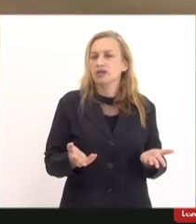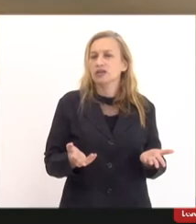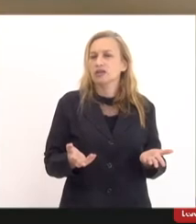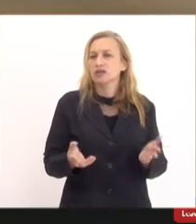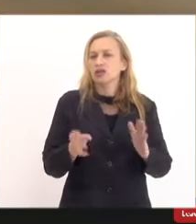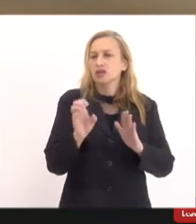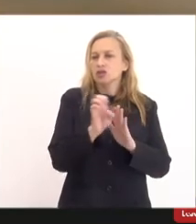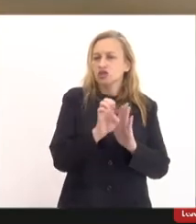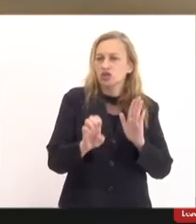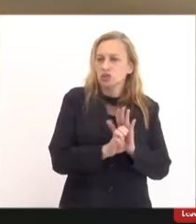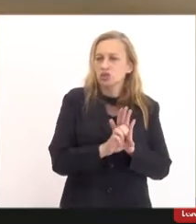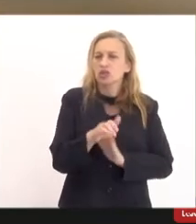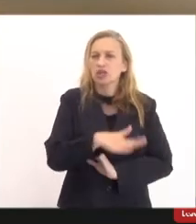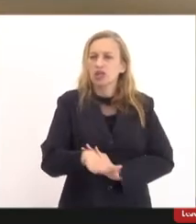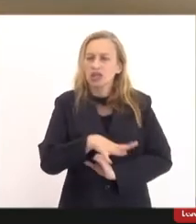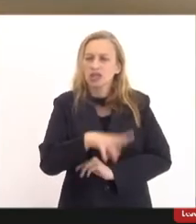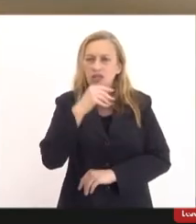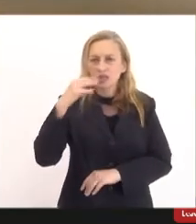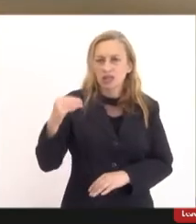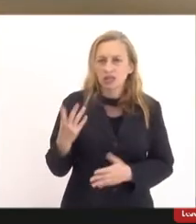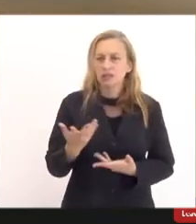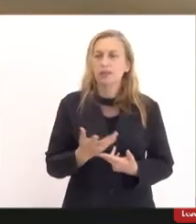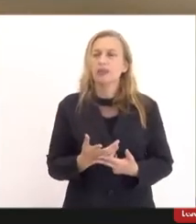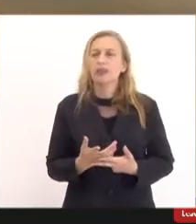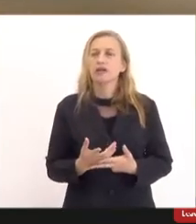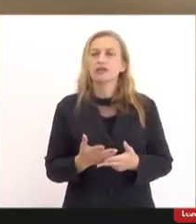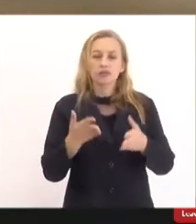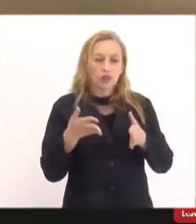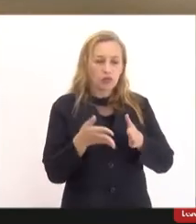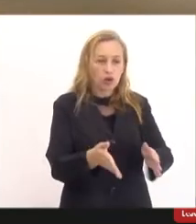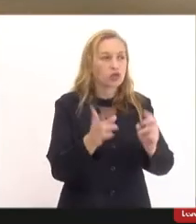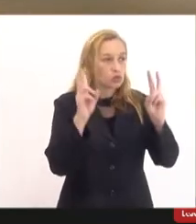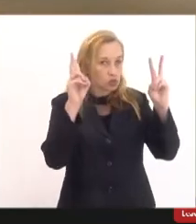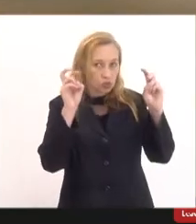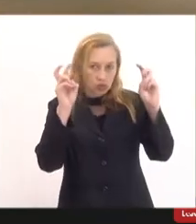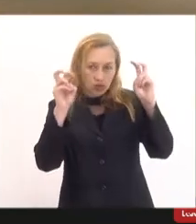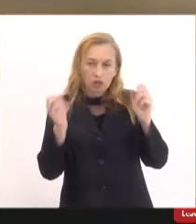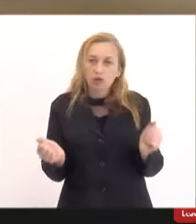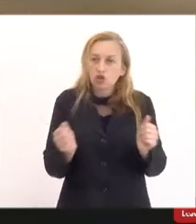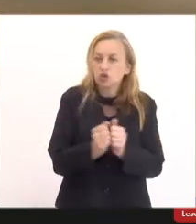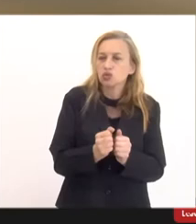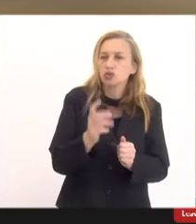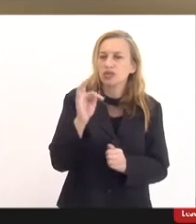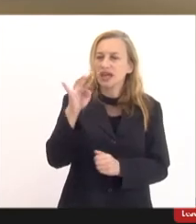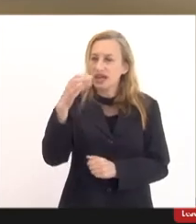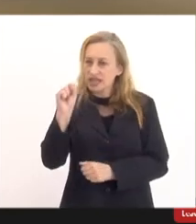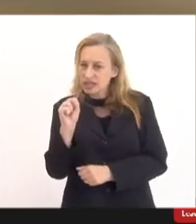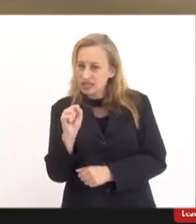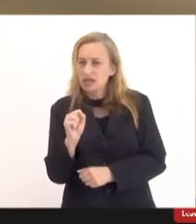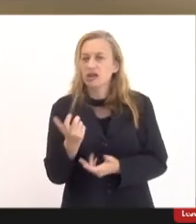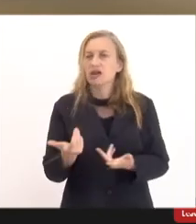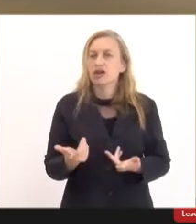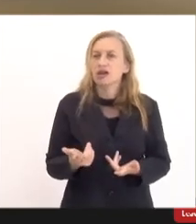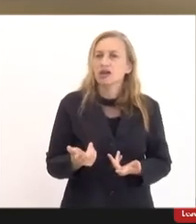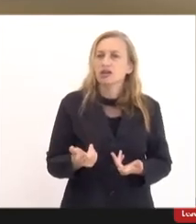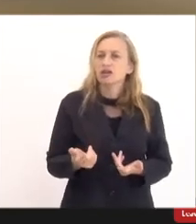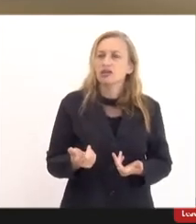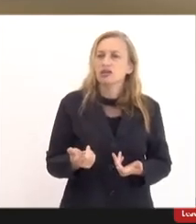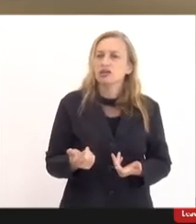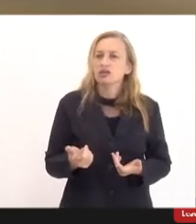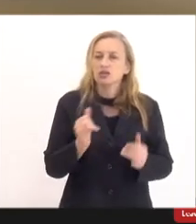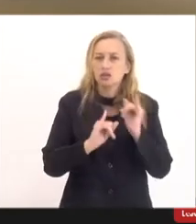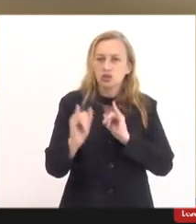do Estatuto da Criança e do Adolescente. E, em vista disso, nos debruçamos sobre o tema e, junto com a Thaisa, emitimos um